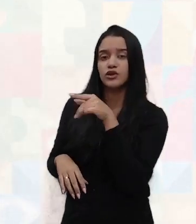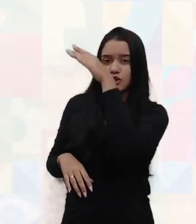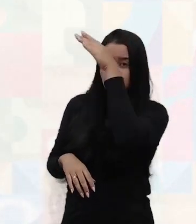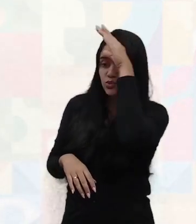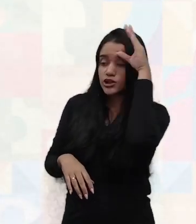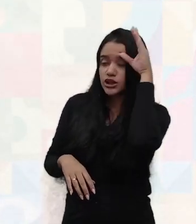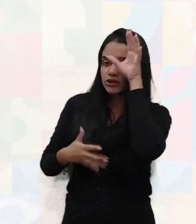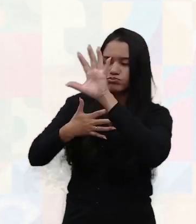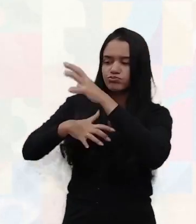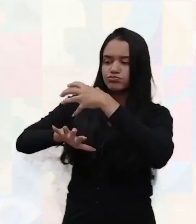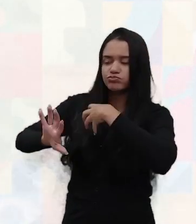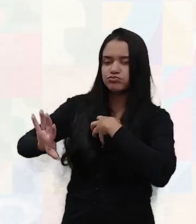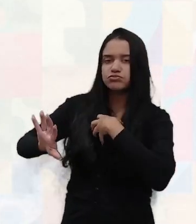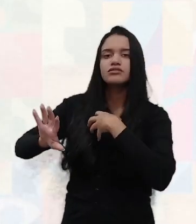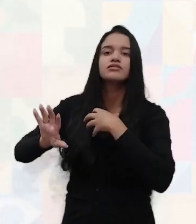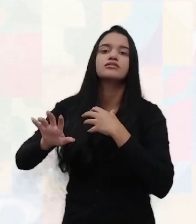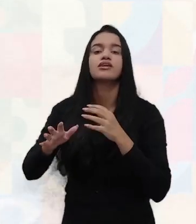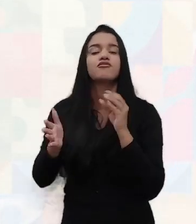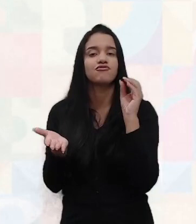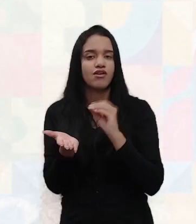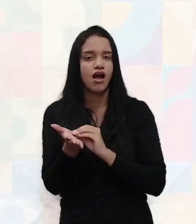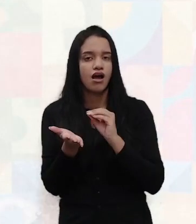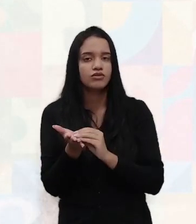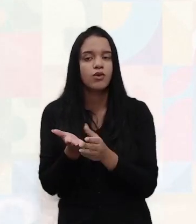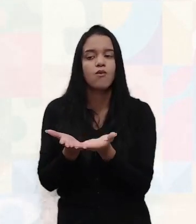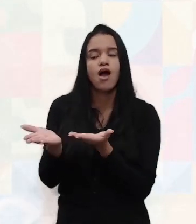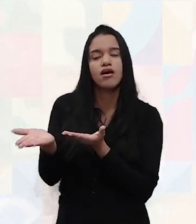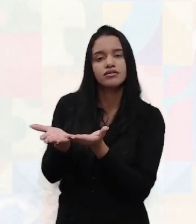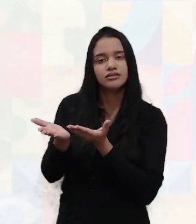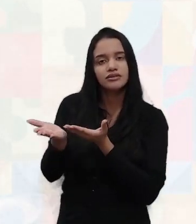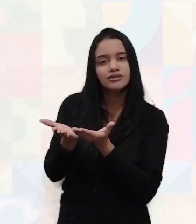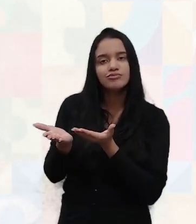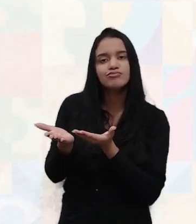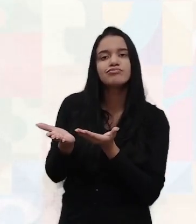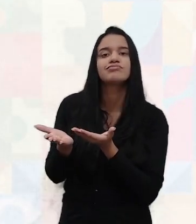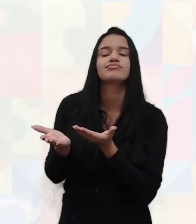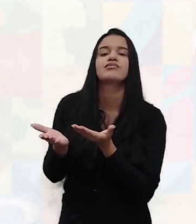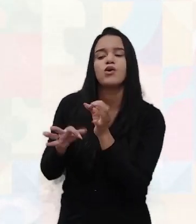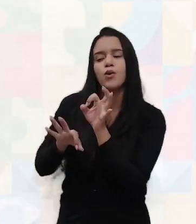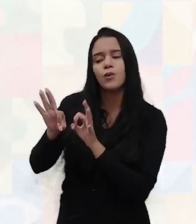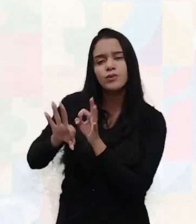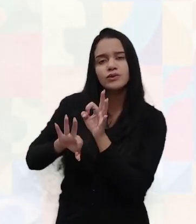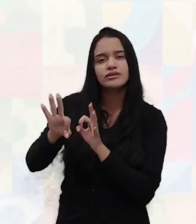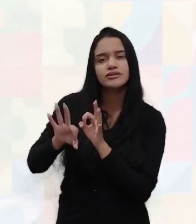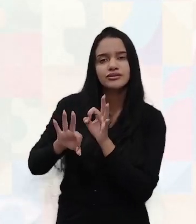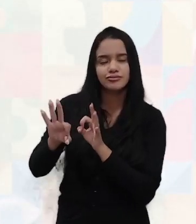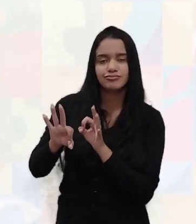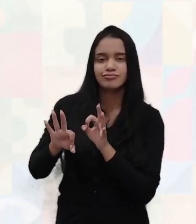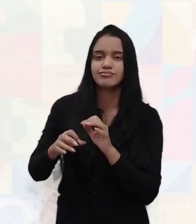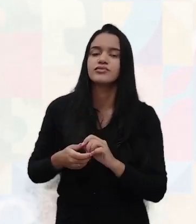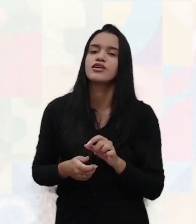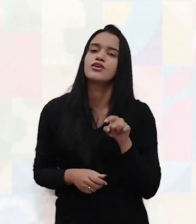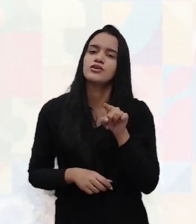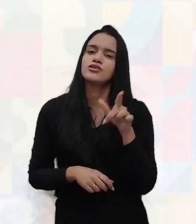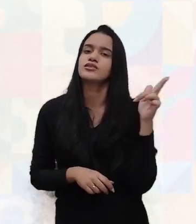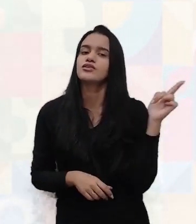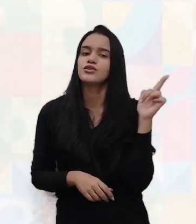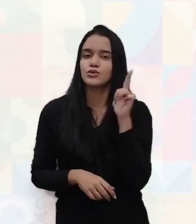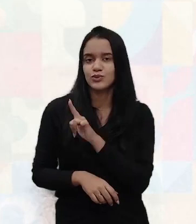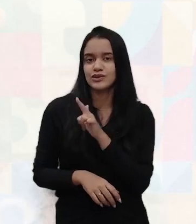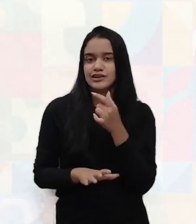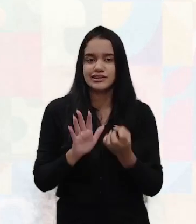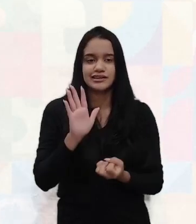seu cliente, que muitas vezes falta o atendimento de maneira mais personalizada do que generalista, você vai conseguir